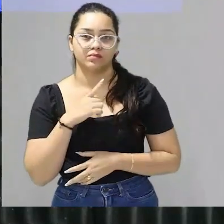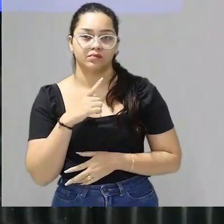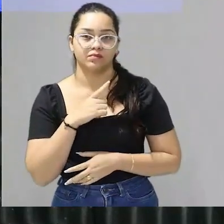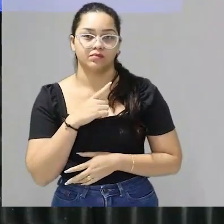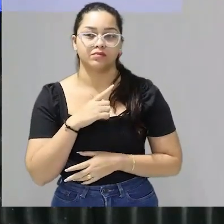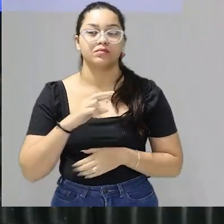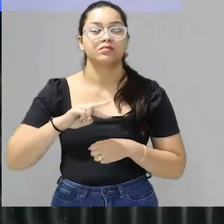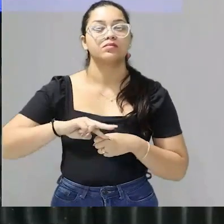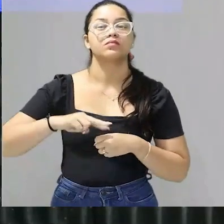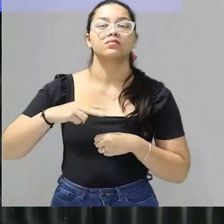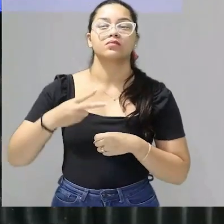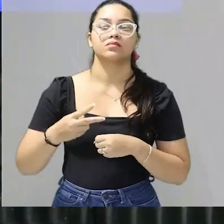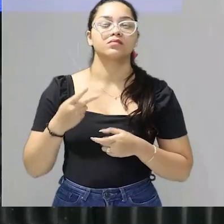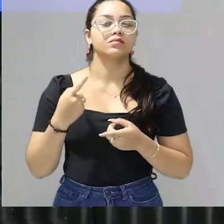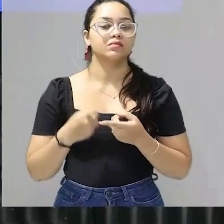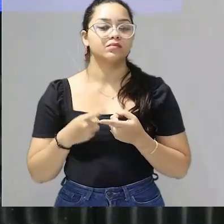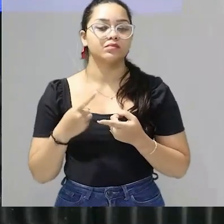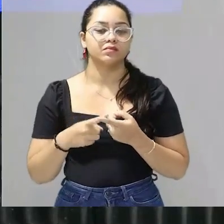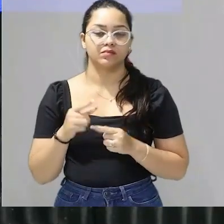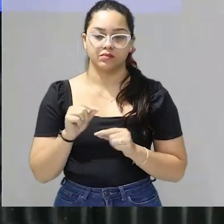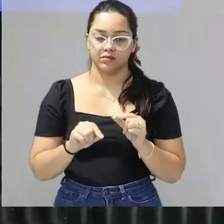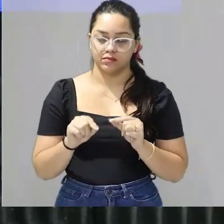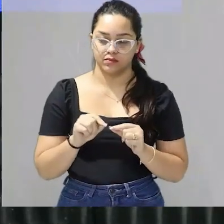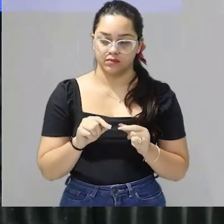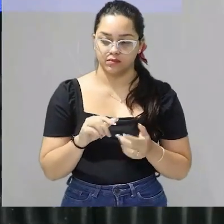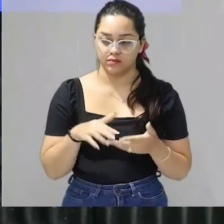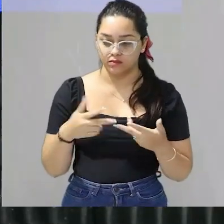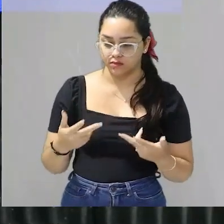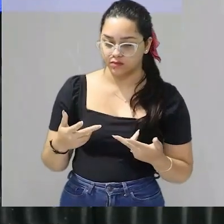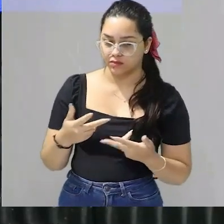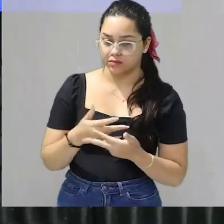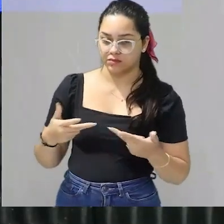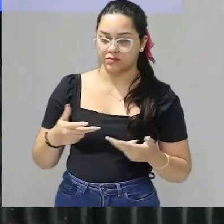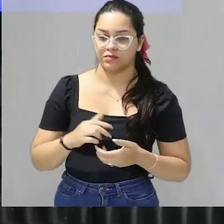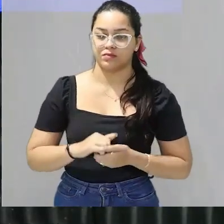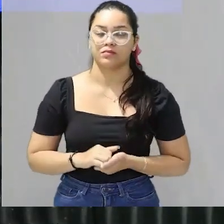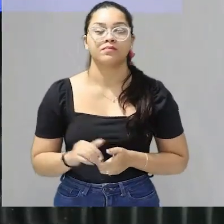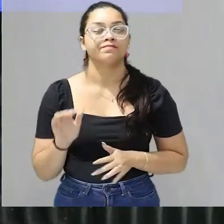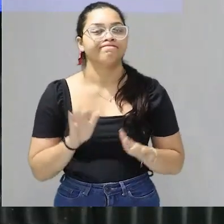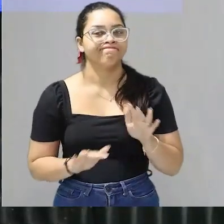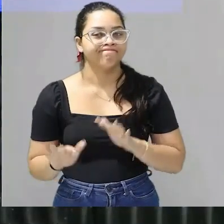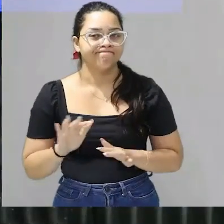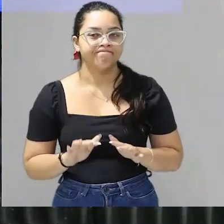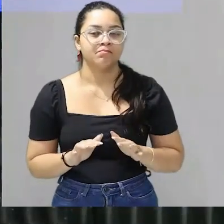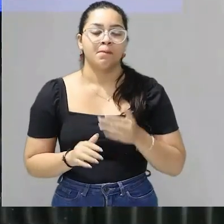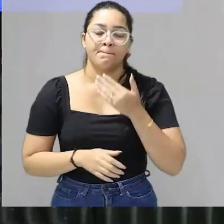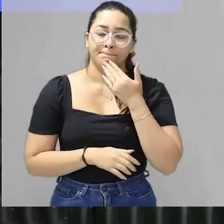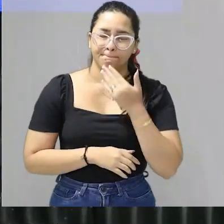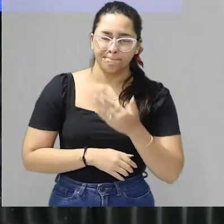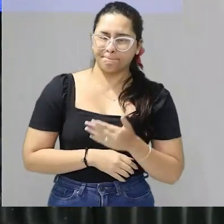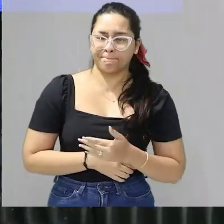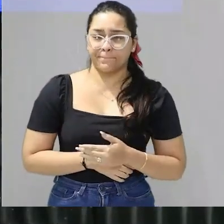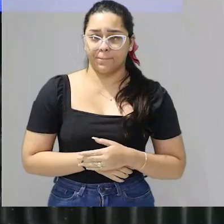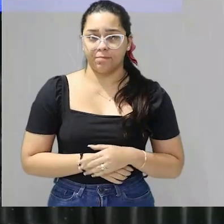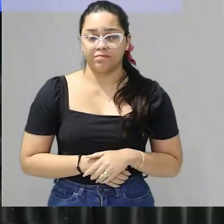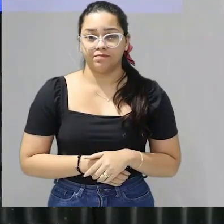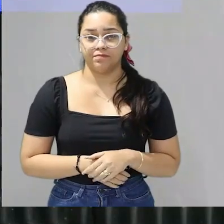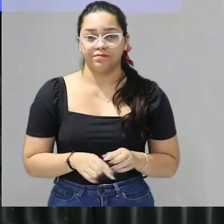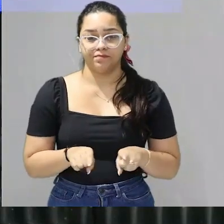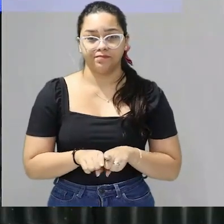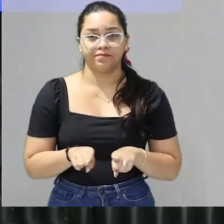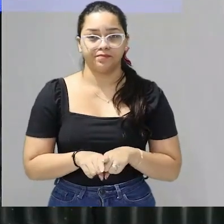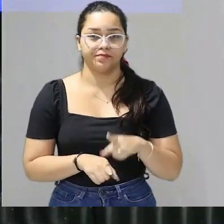as consequências por que porque eram os efeitos então muito cuidado com o que é solicitado a sua